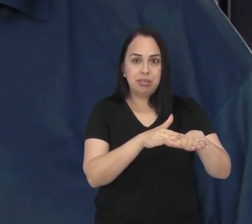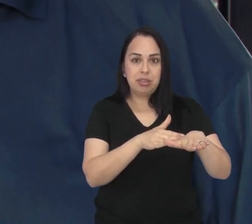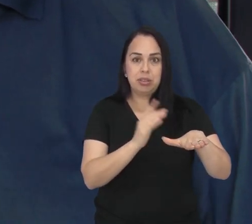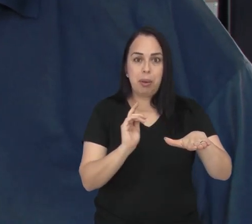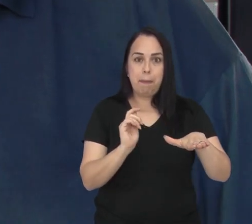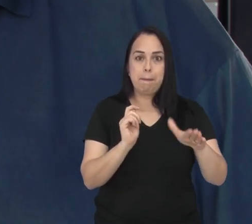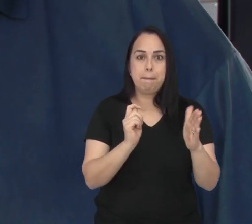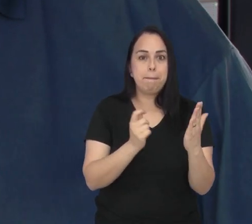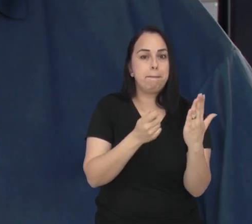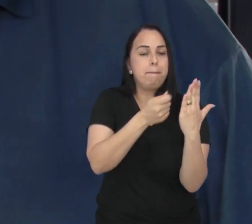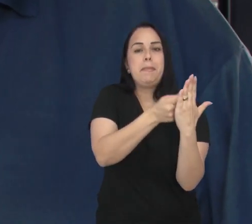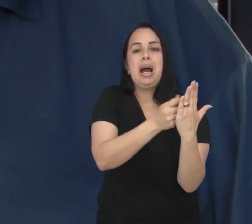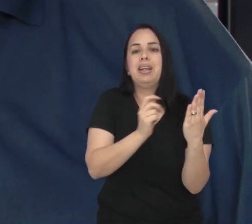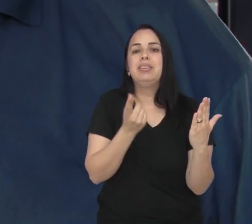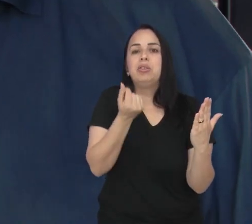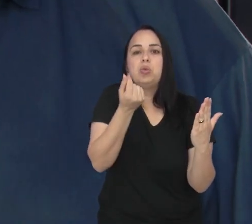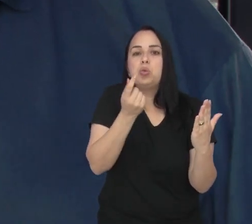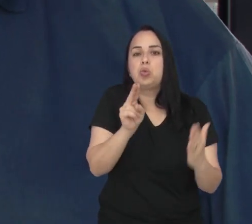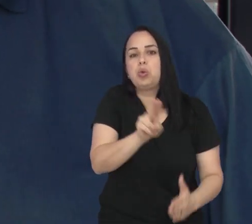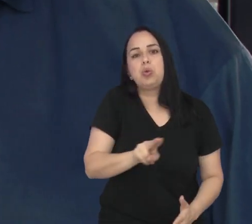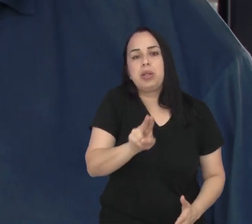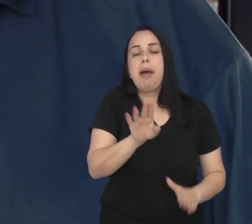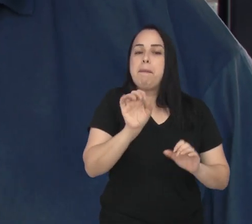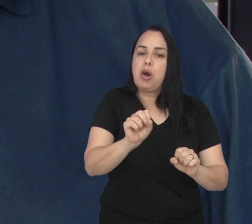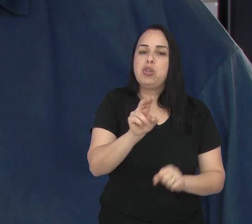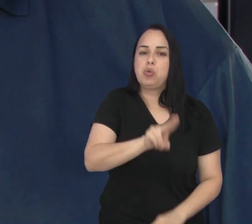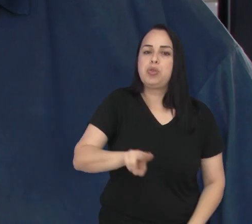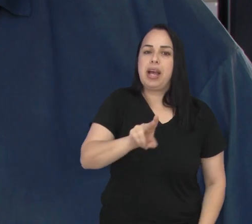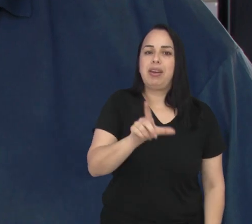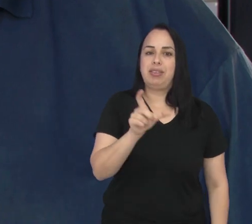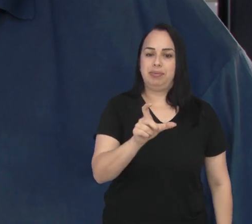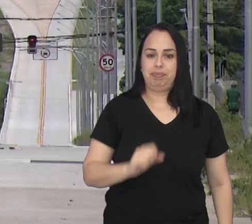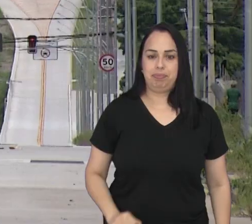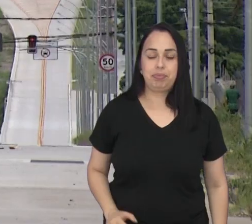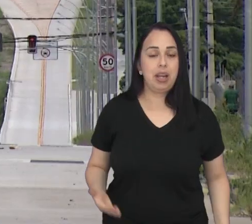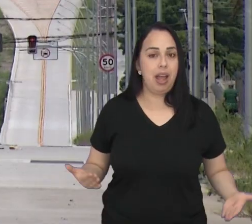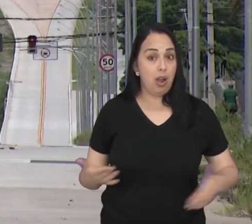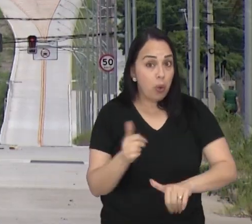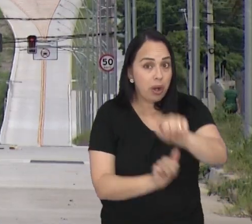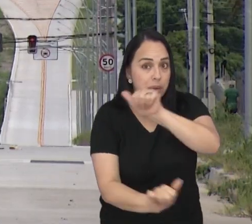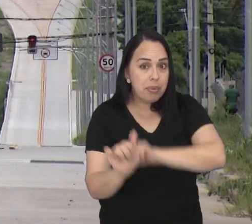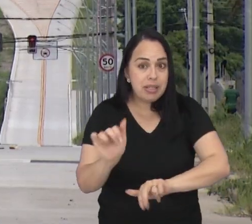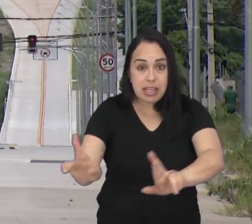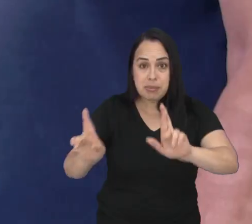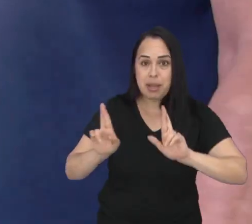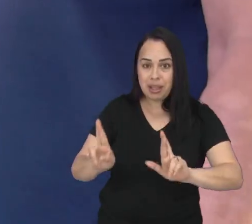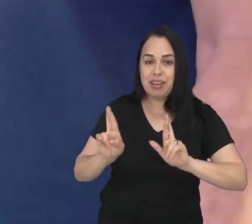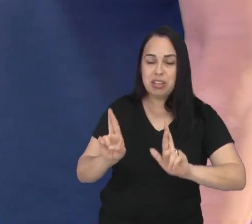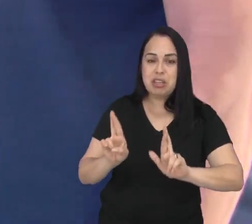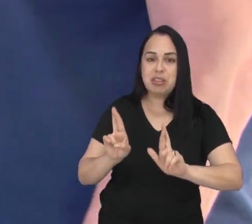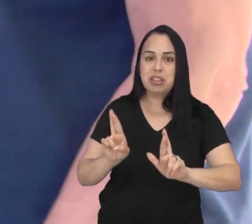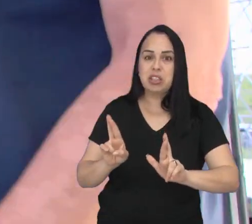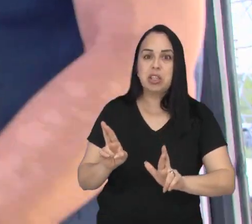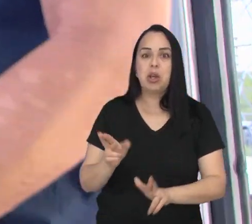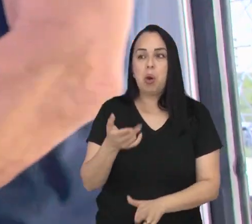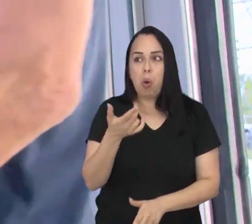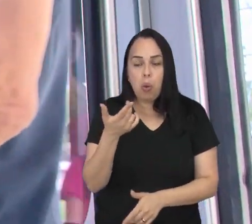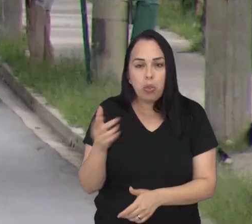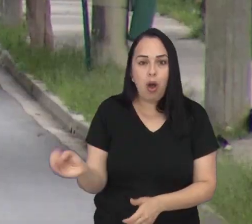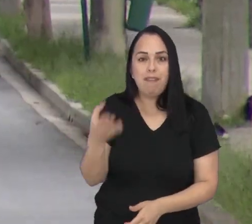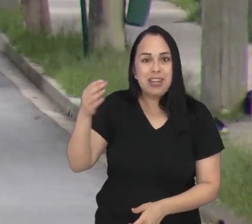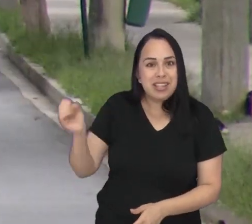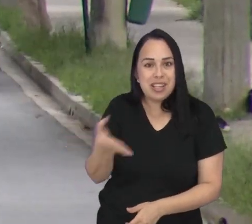que não tem a cobrança da tarifa em espécie, ele pode utilizar o pagamento através do cartão. Com a mudança, a expectativa do projeto é que mais